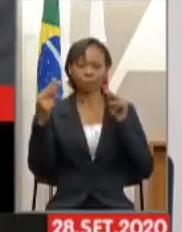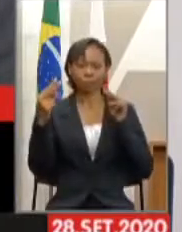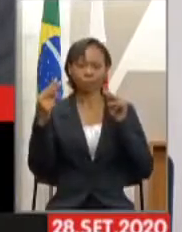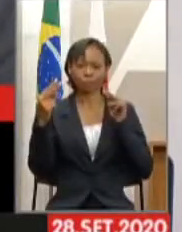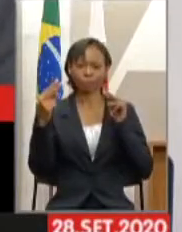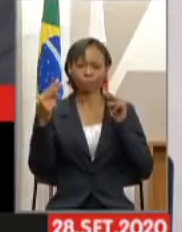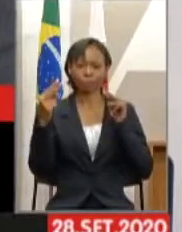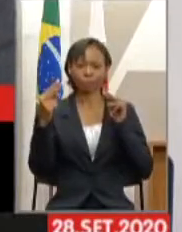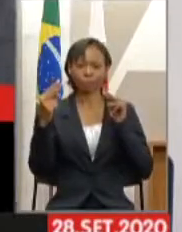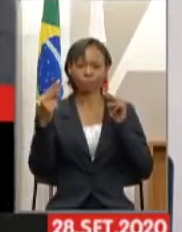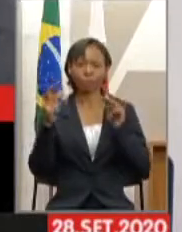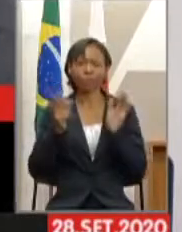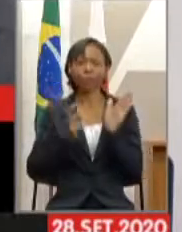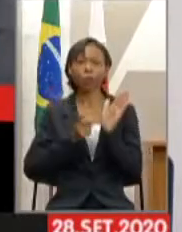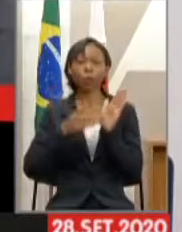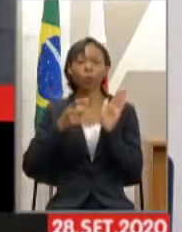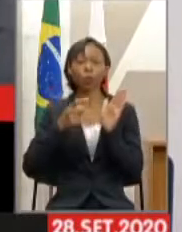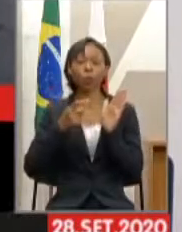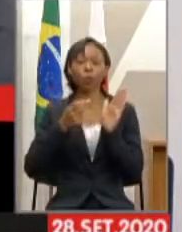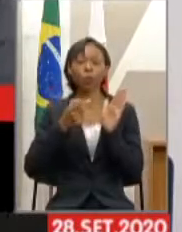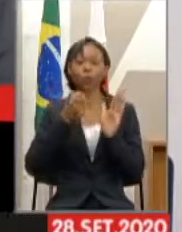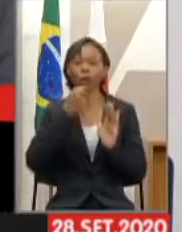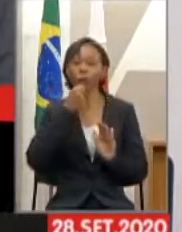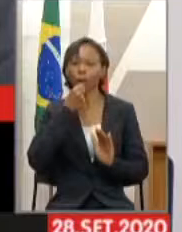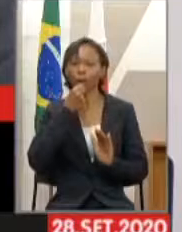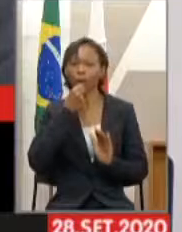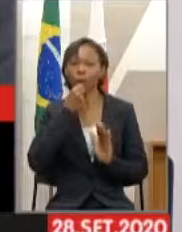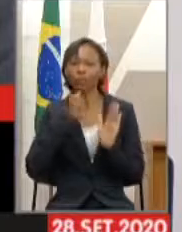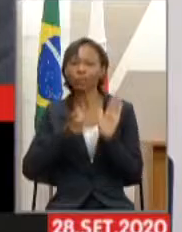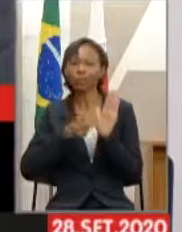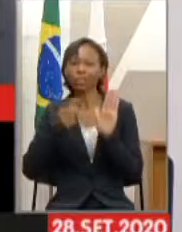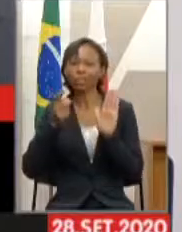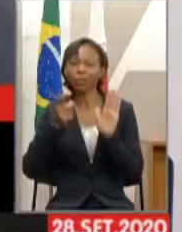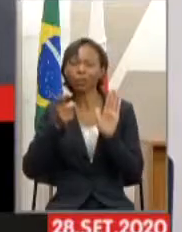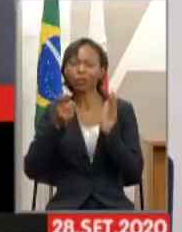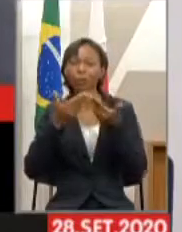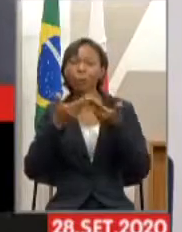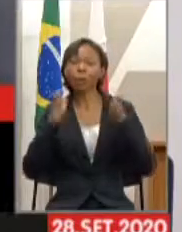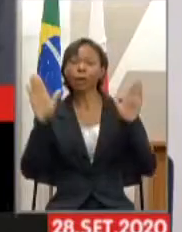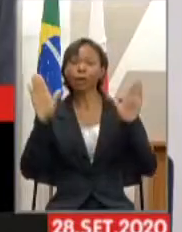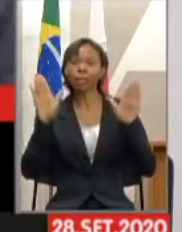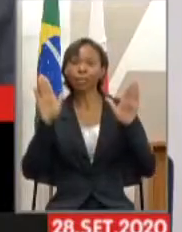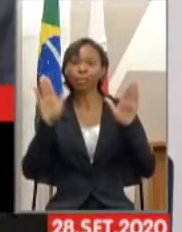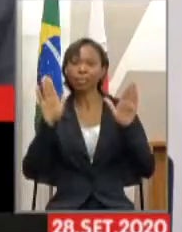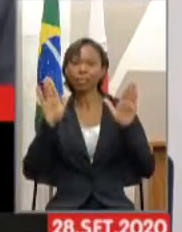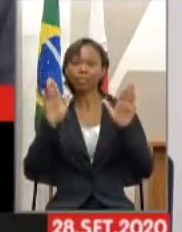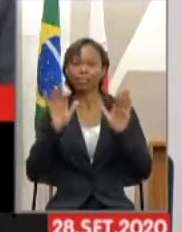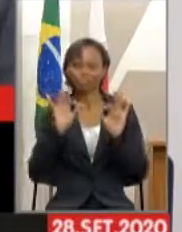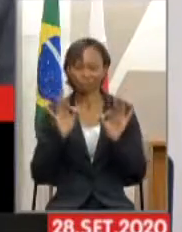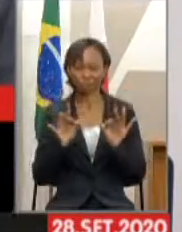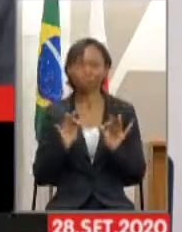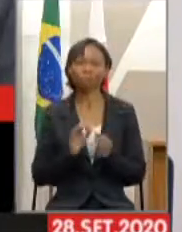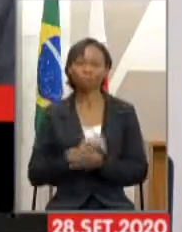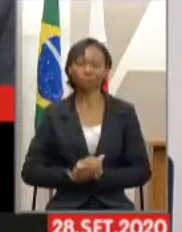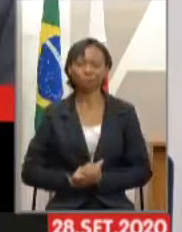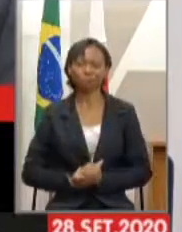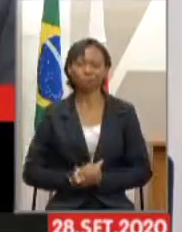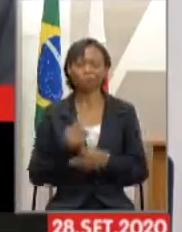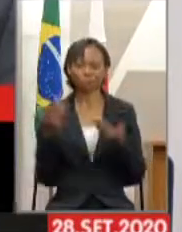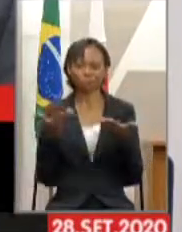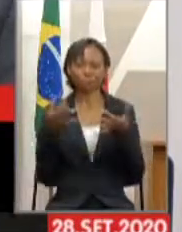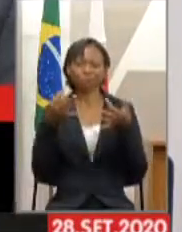Érica, você tem que bater no seu microfone para que a sua imagem entre. Ativa o seu microfone. Aí sim, agora. Prontinho. Deu certo?